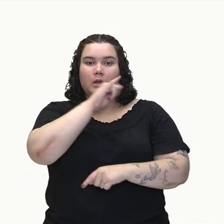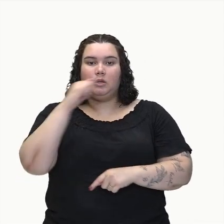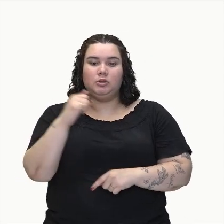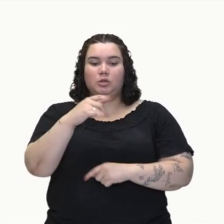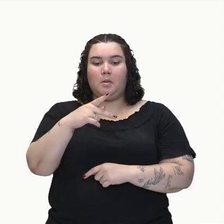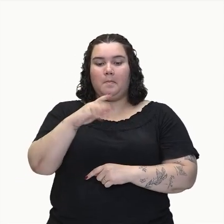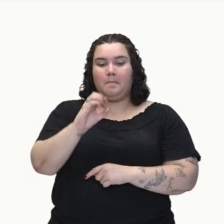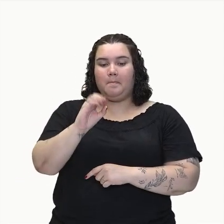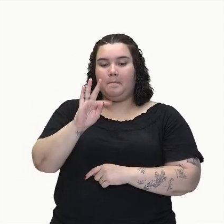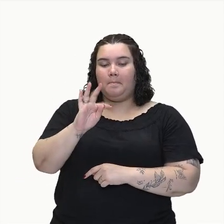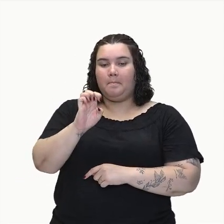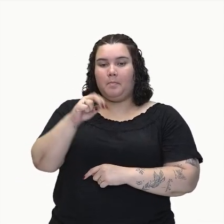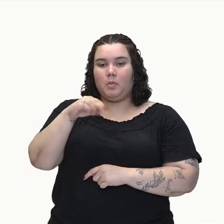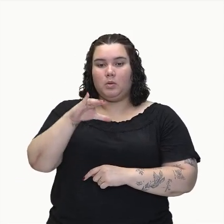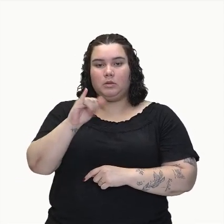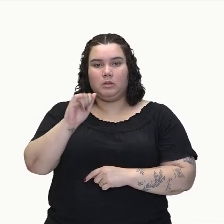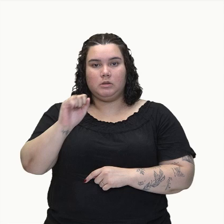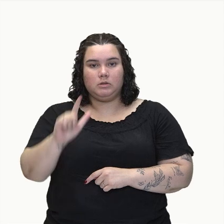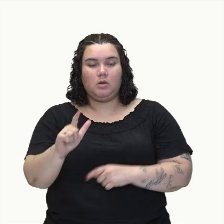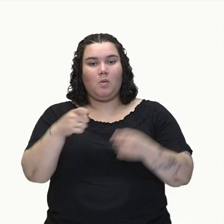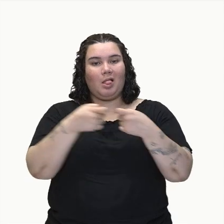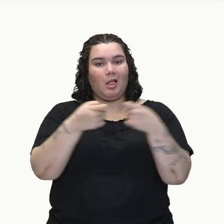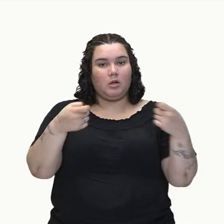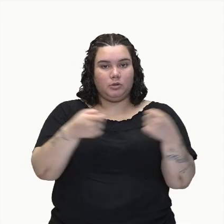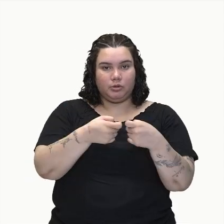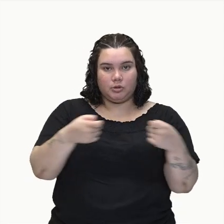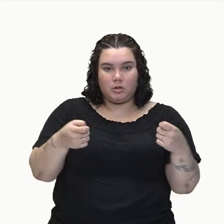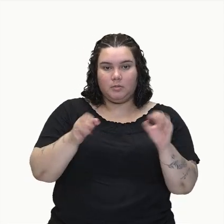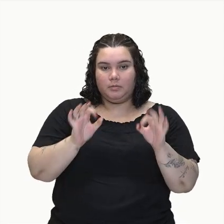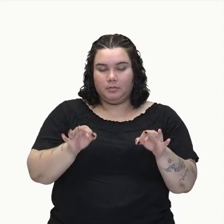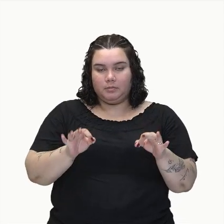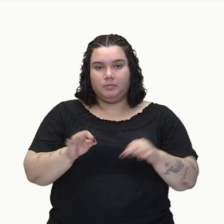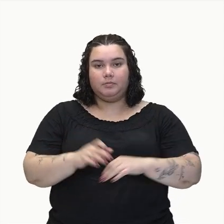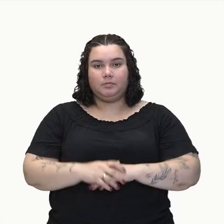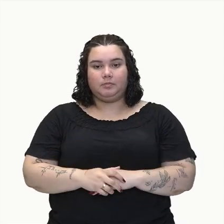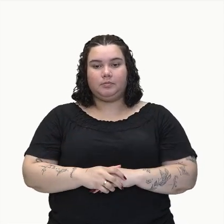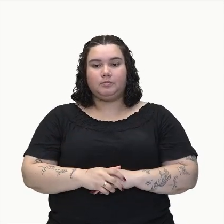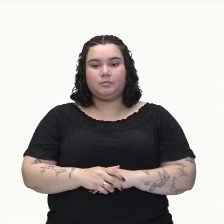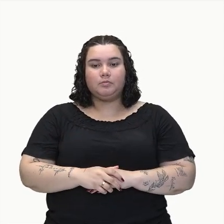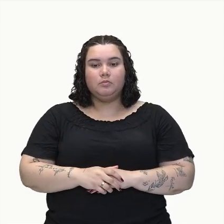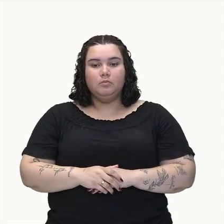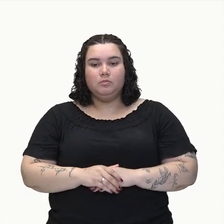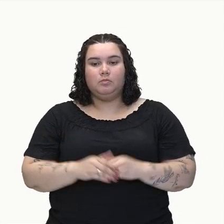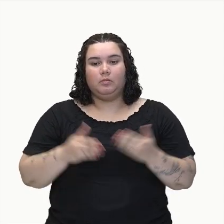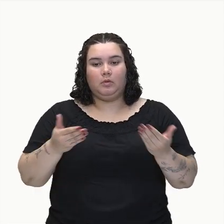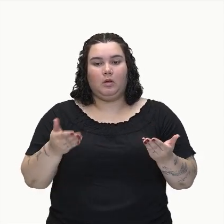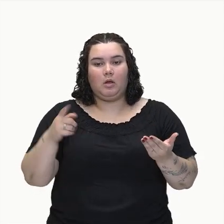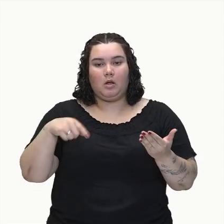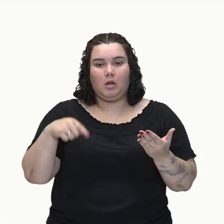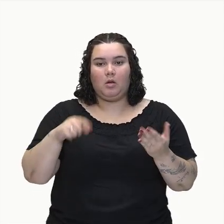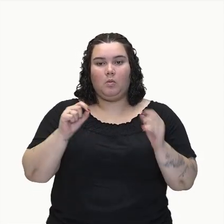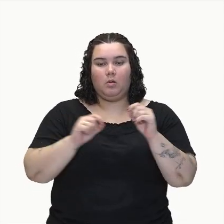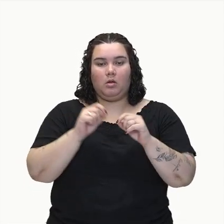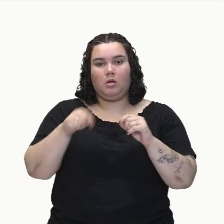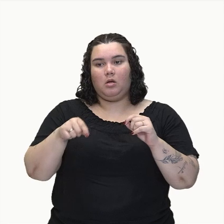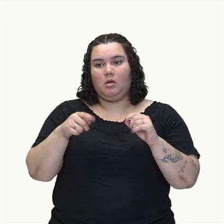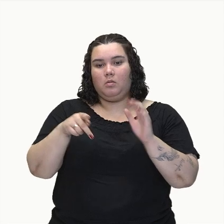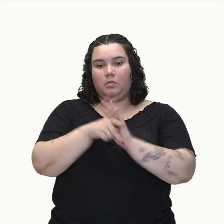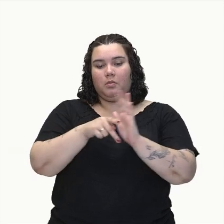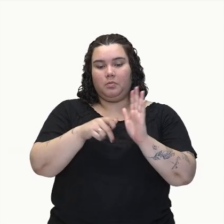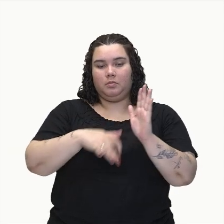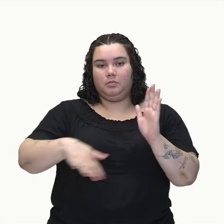energia potencial gravitacional, tá pessoal? A energia potencial gravitacional que essa porção de água tem. Bom,